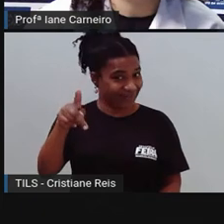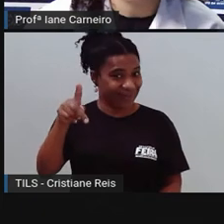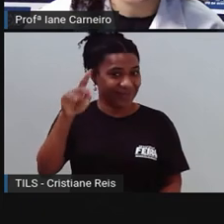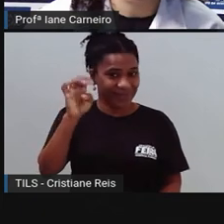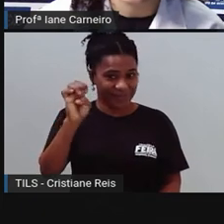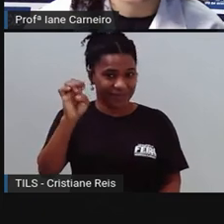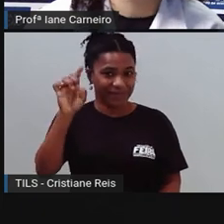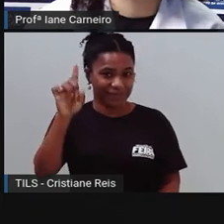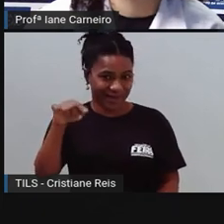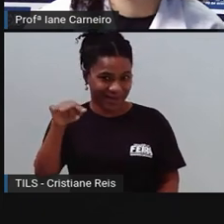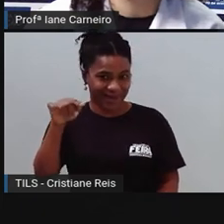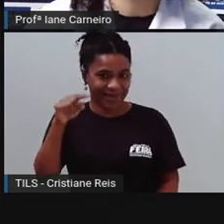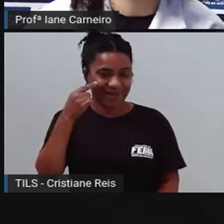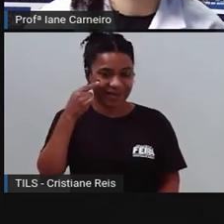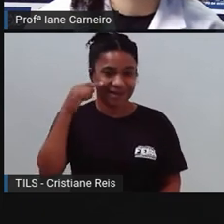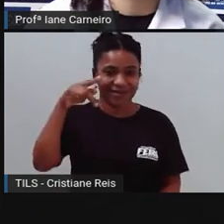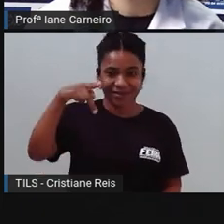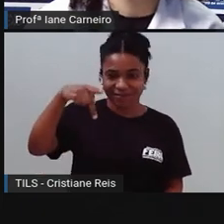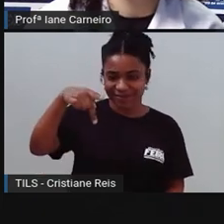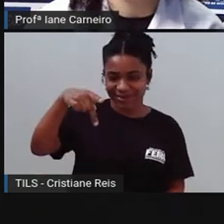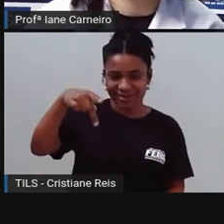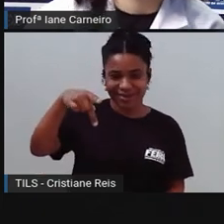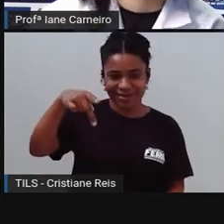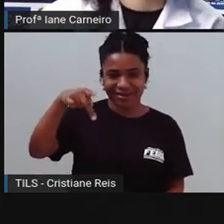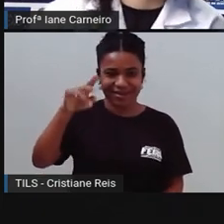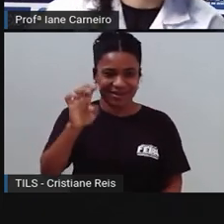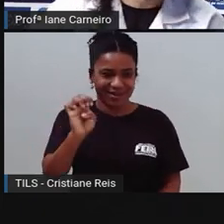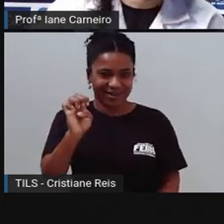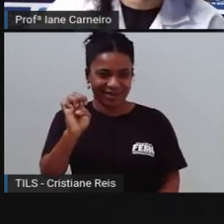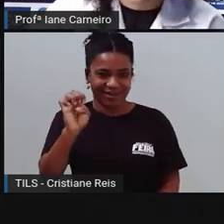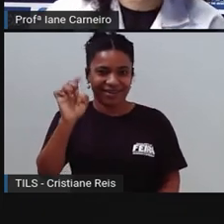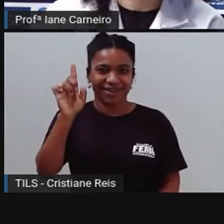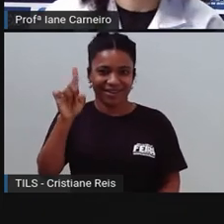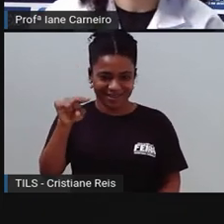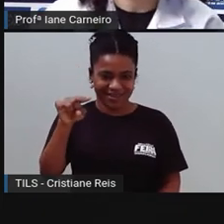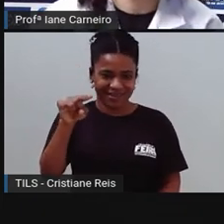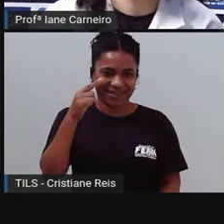Coloca aí, ó, pé. O pé e a letra é. Tá joia?